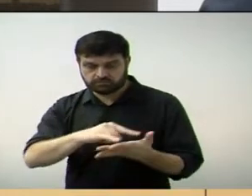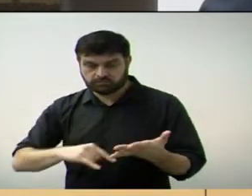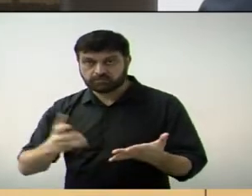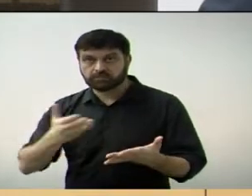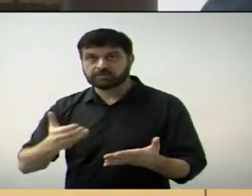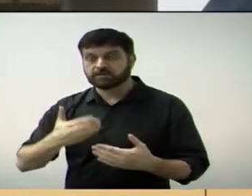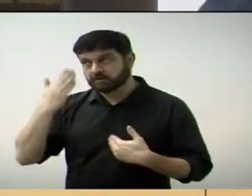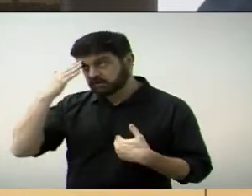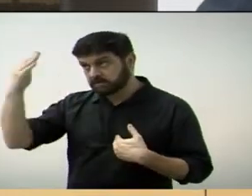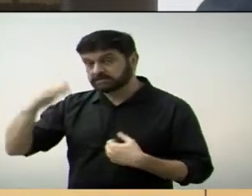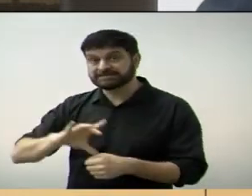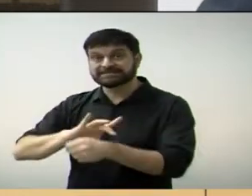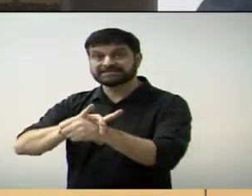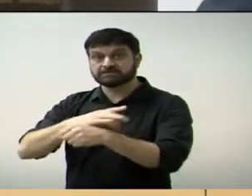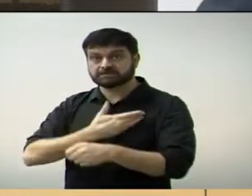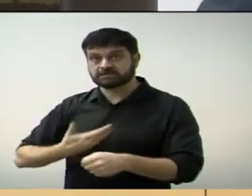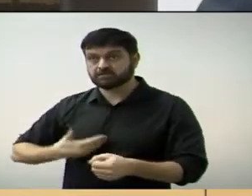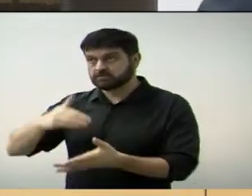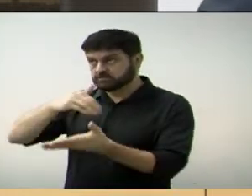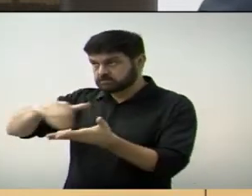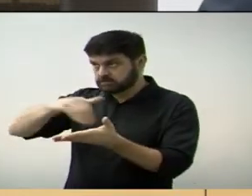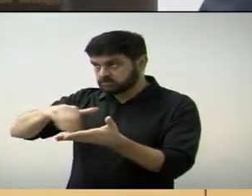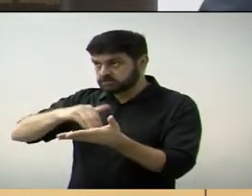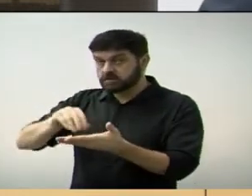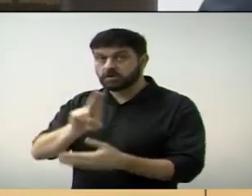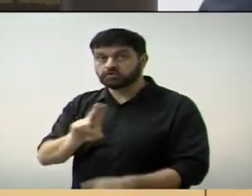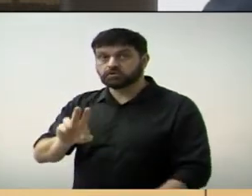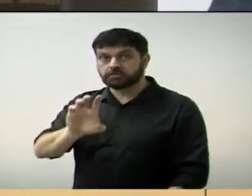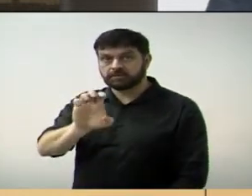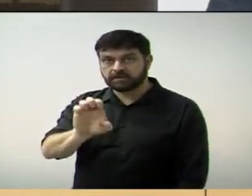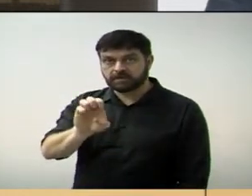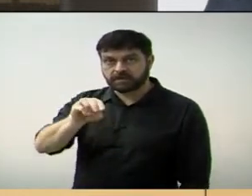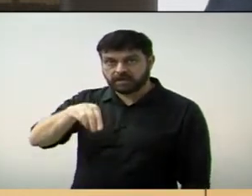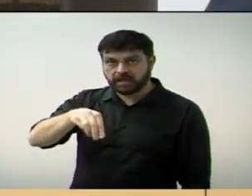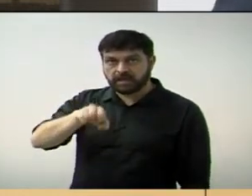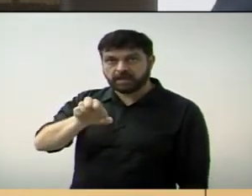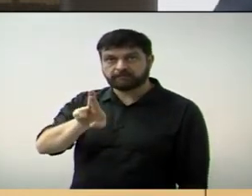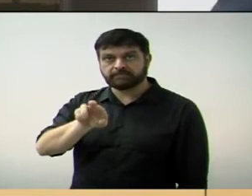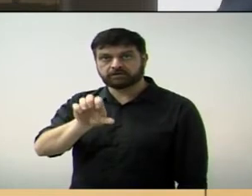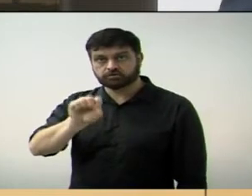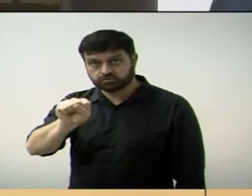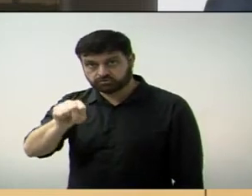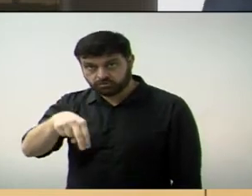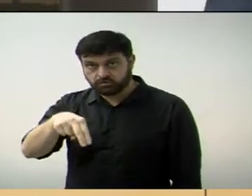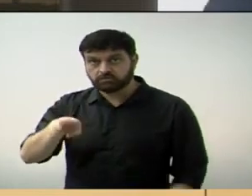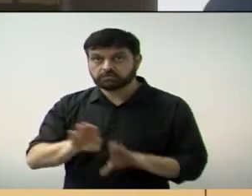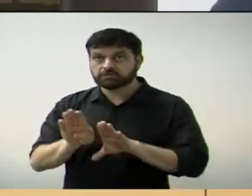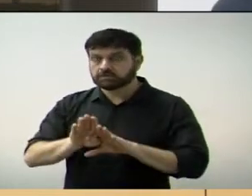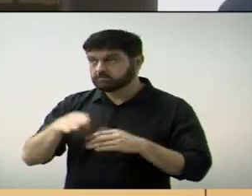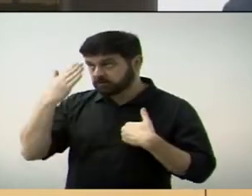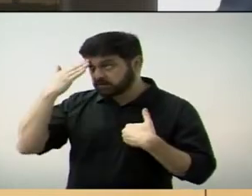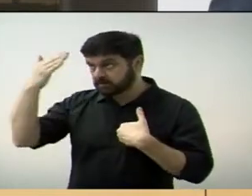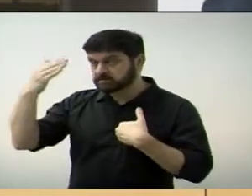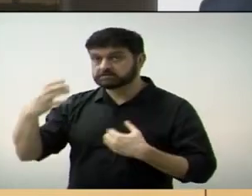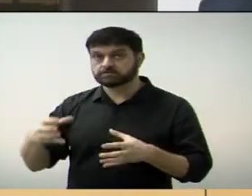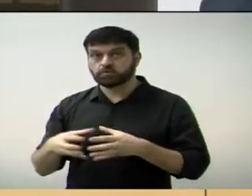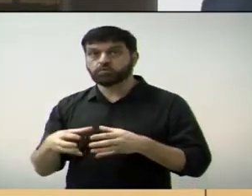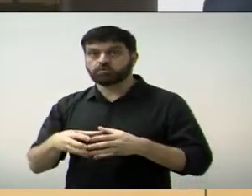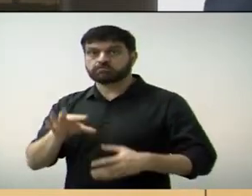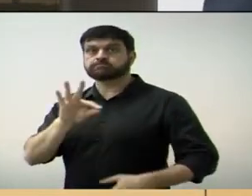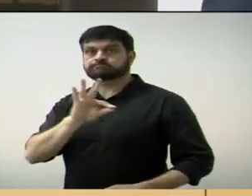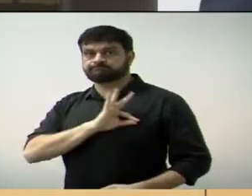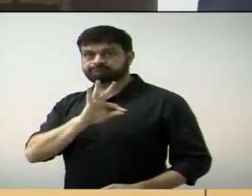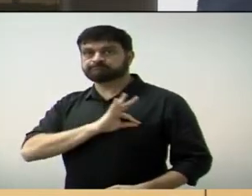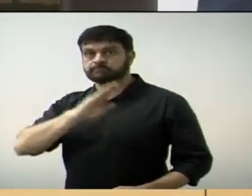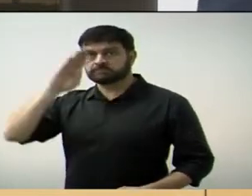secretário de Segurança Pública, Emerson de Oliveira, cumprimentar e agradecer também a presença da Guarda Municipal e